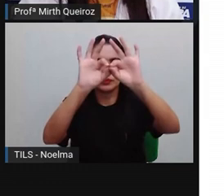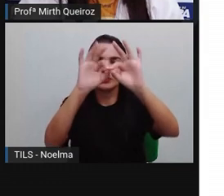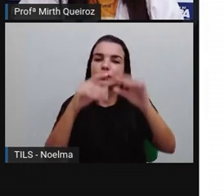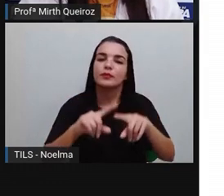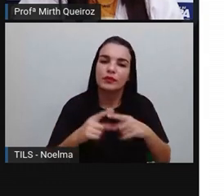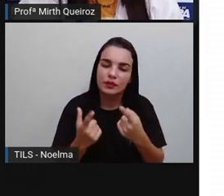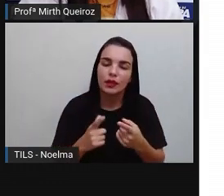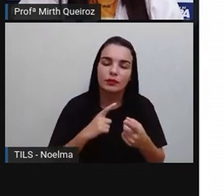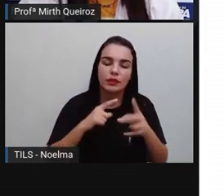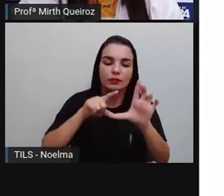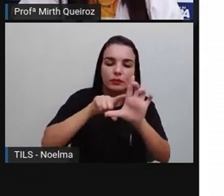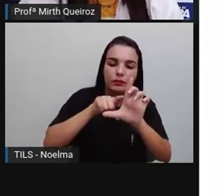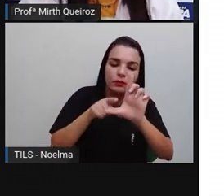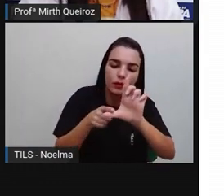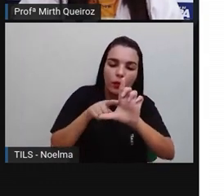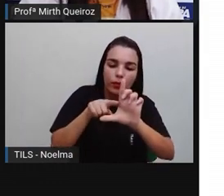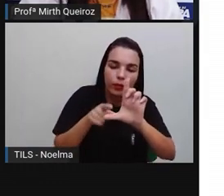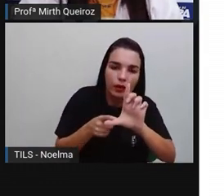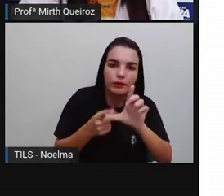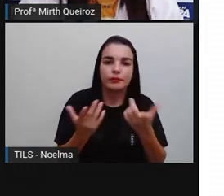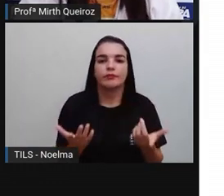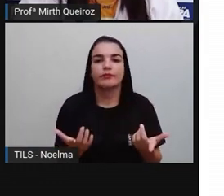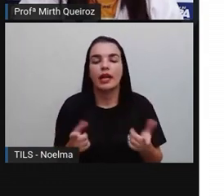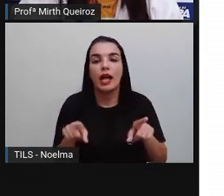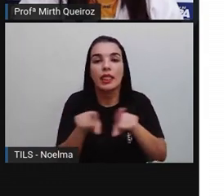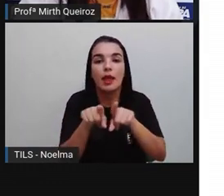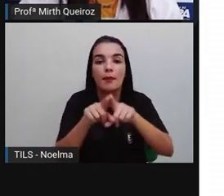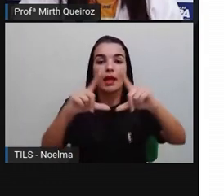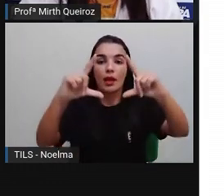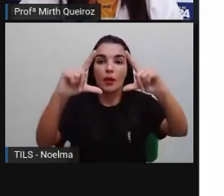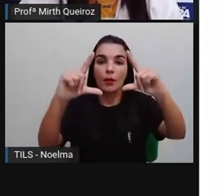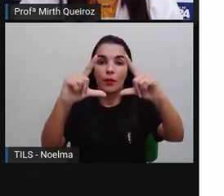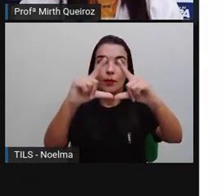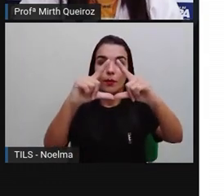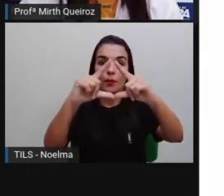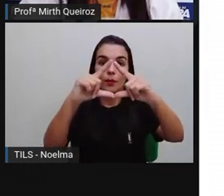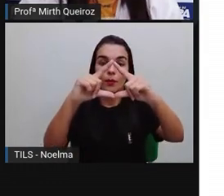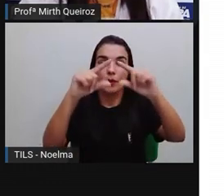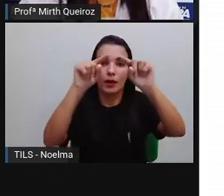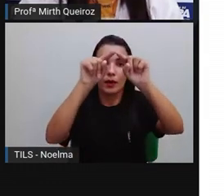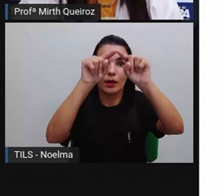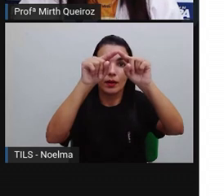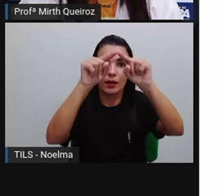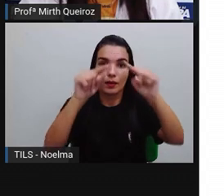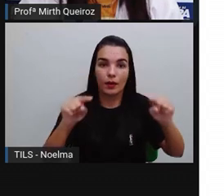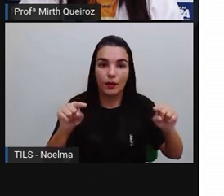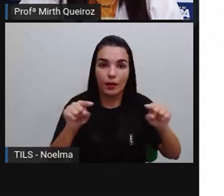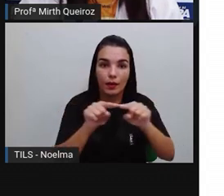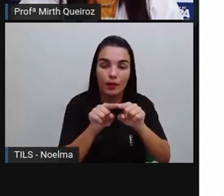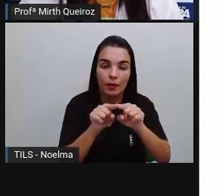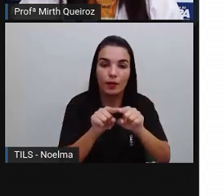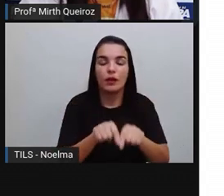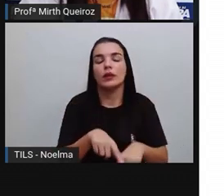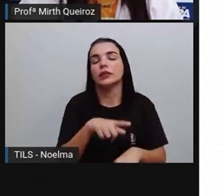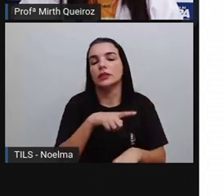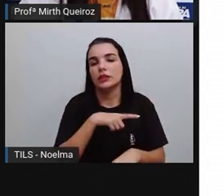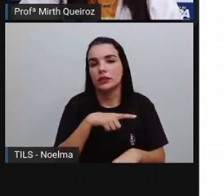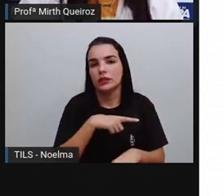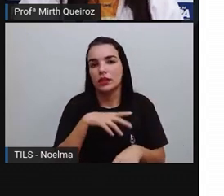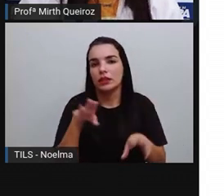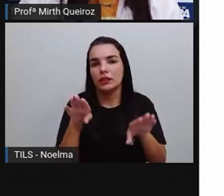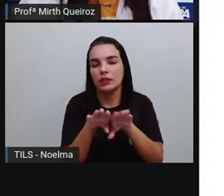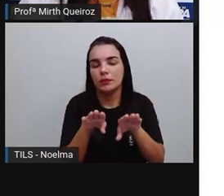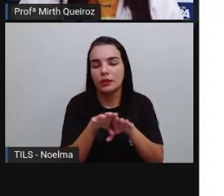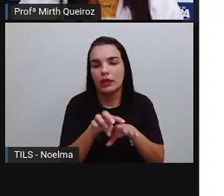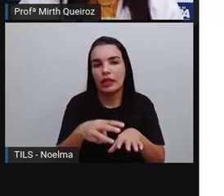o triângulo que também é um polígono porque apresenta três segmentos de retas,